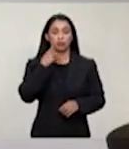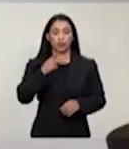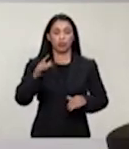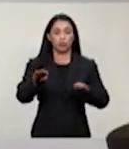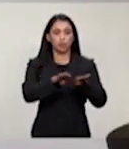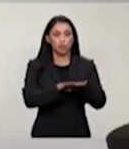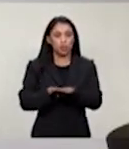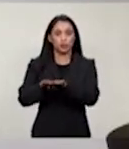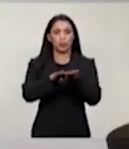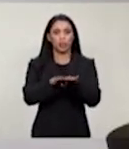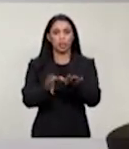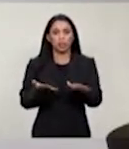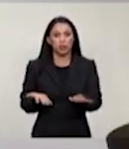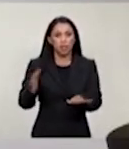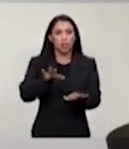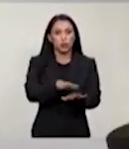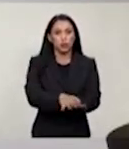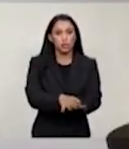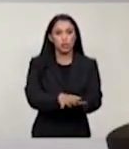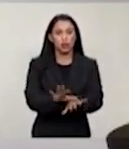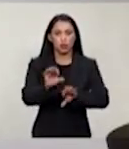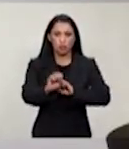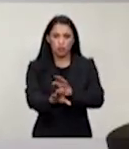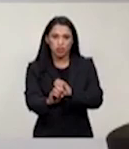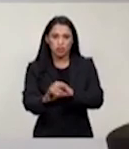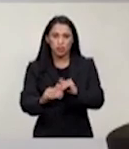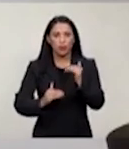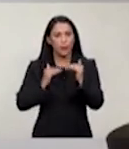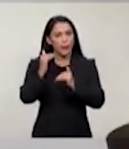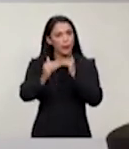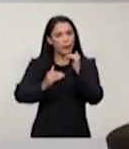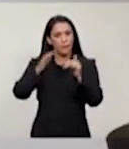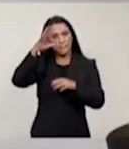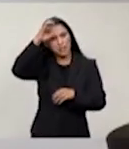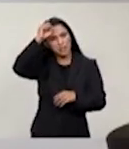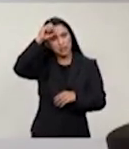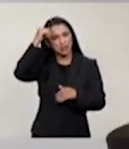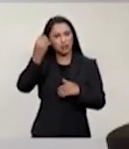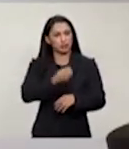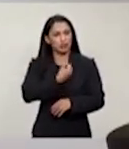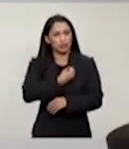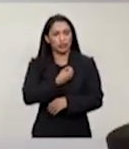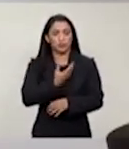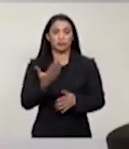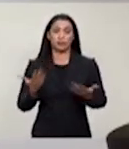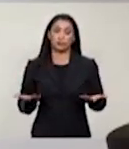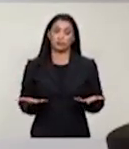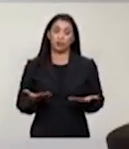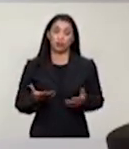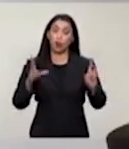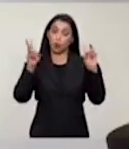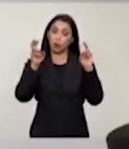inclusão e de educação ao longo da vida. Pois muito bem. Um belo título.